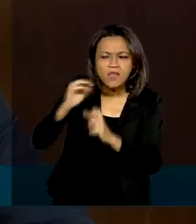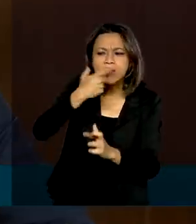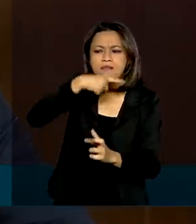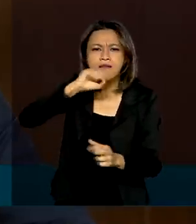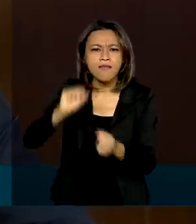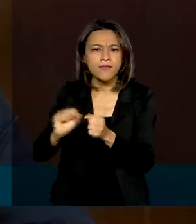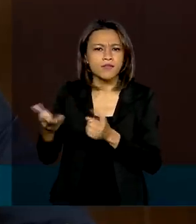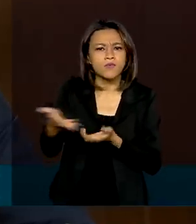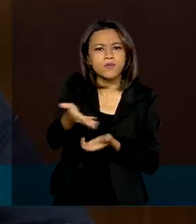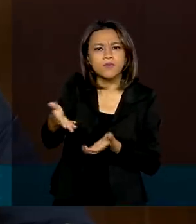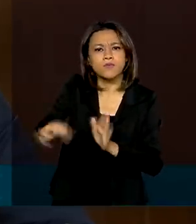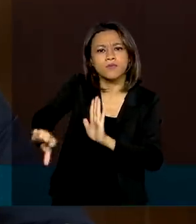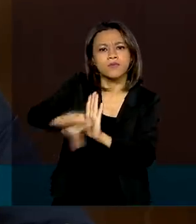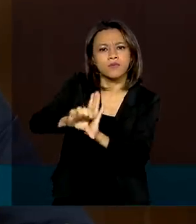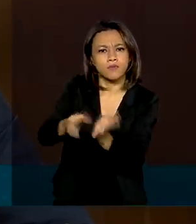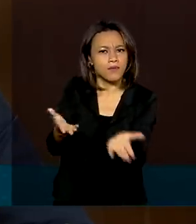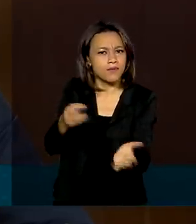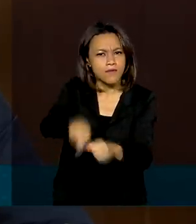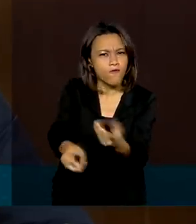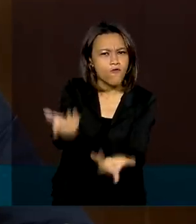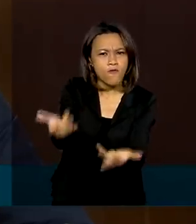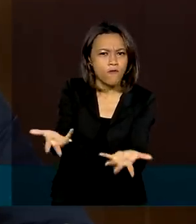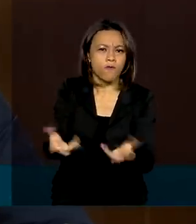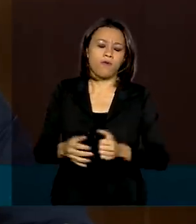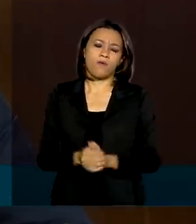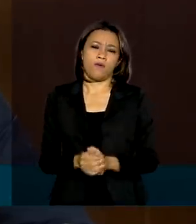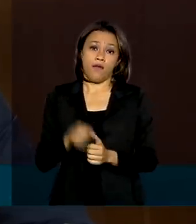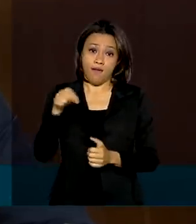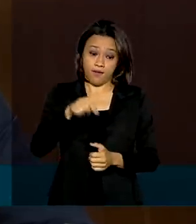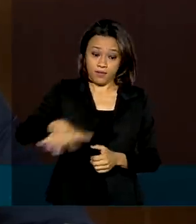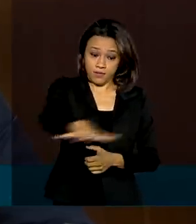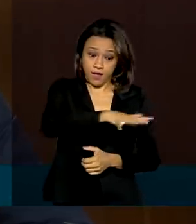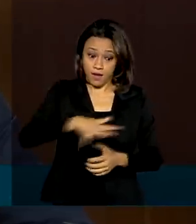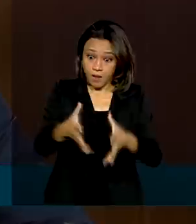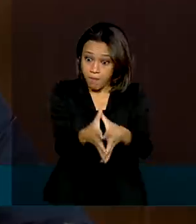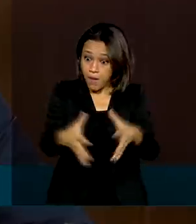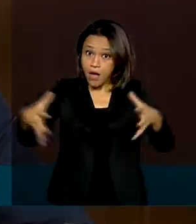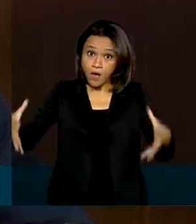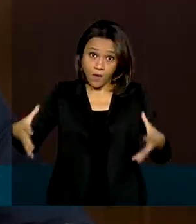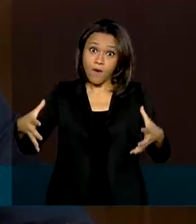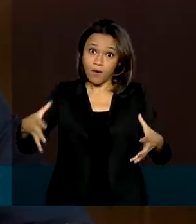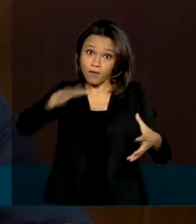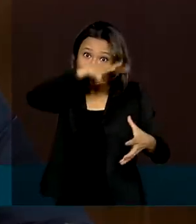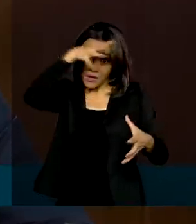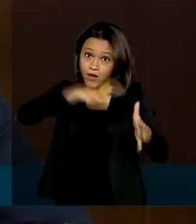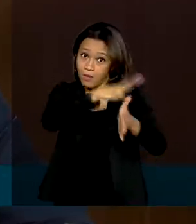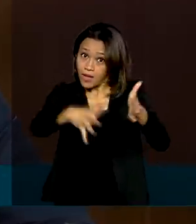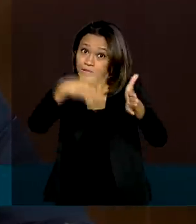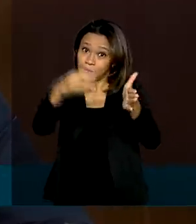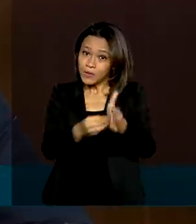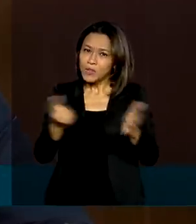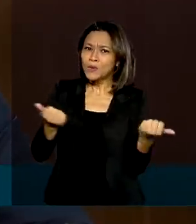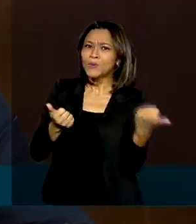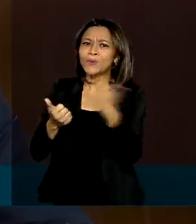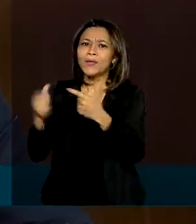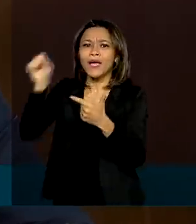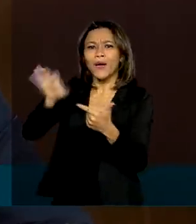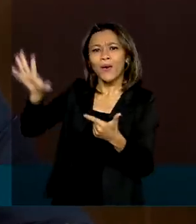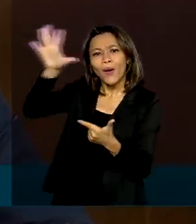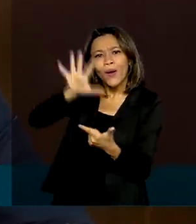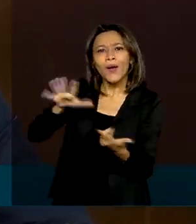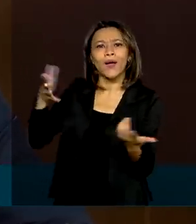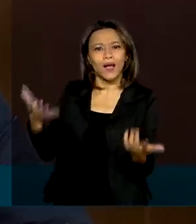crimes. Lembro que a região amazônica é maior que toda a Europa Ocidental. Daí a dificuldade de combater